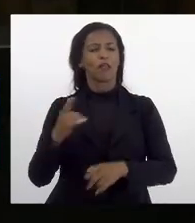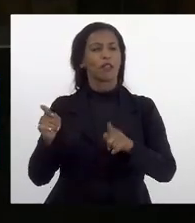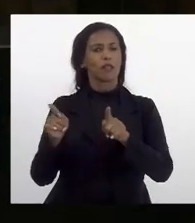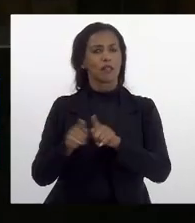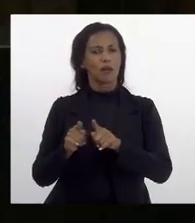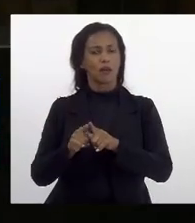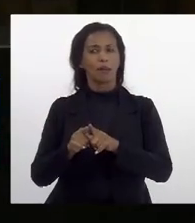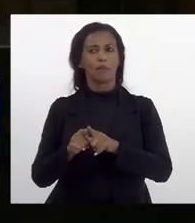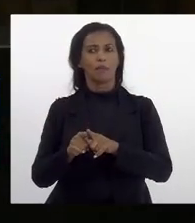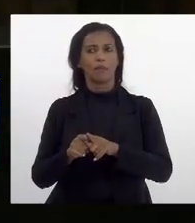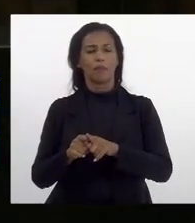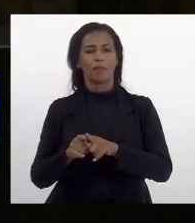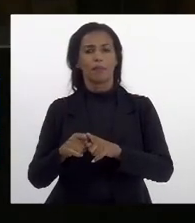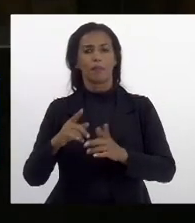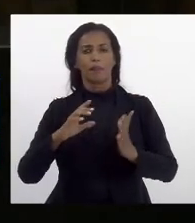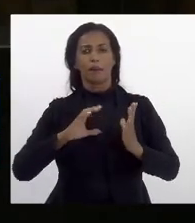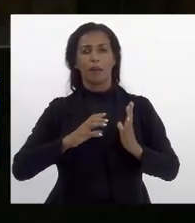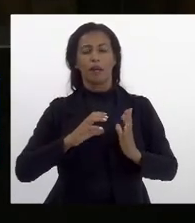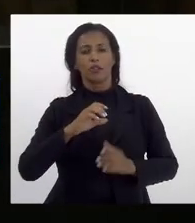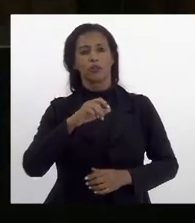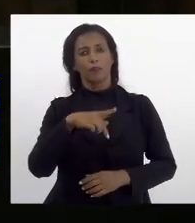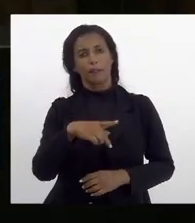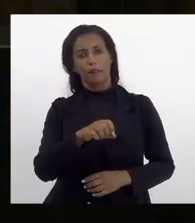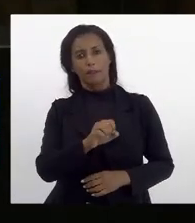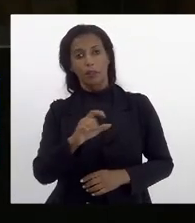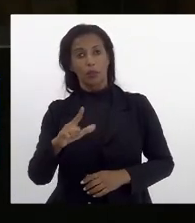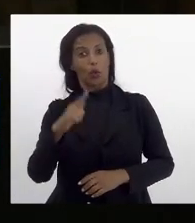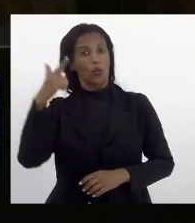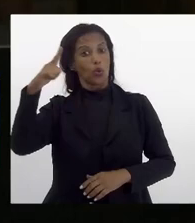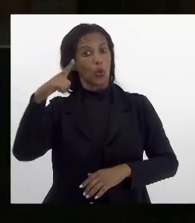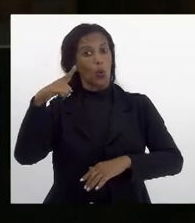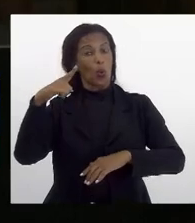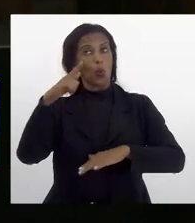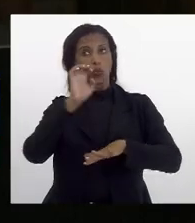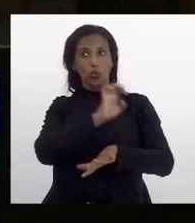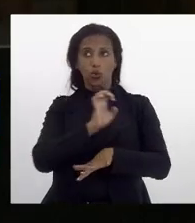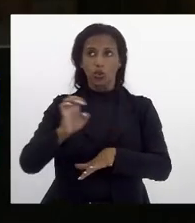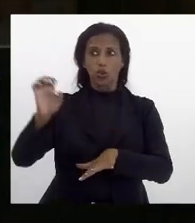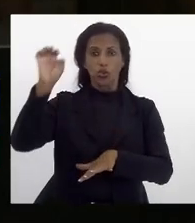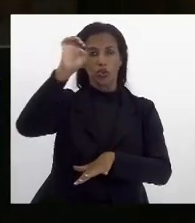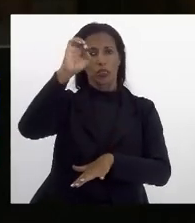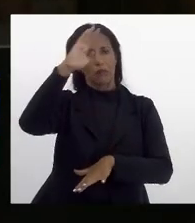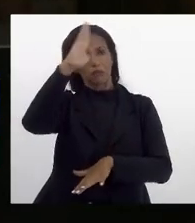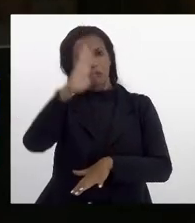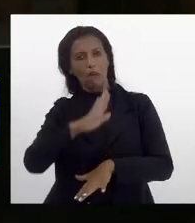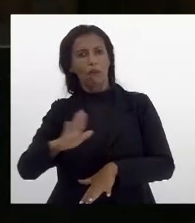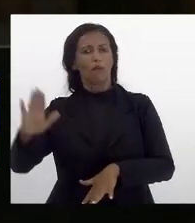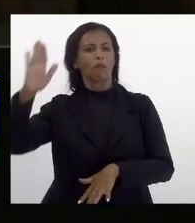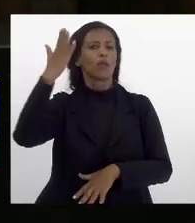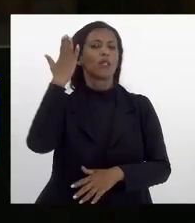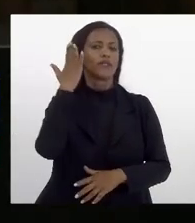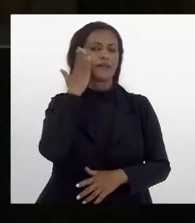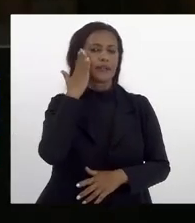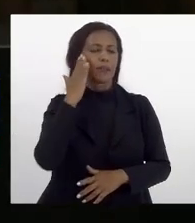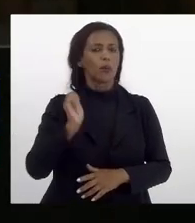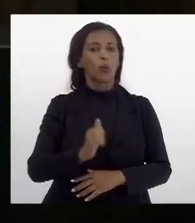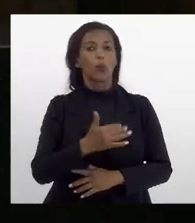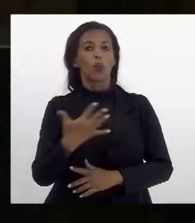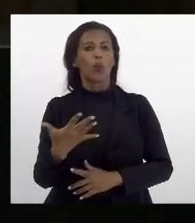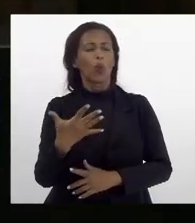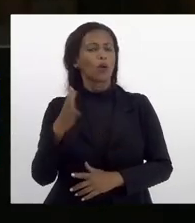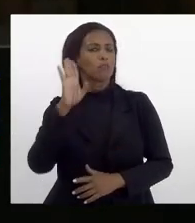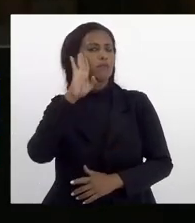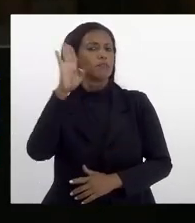bancada do PSOL em outros estados brasileiros e aí a gente sabe o quanto que é